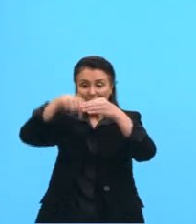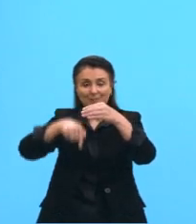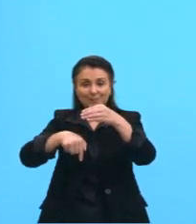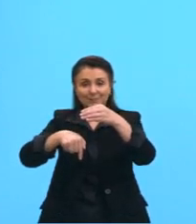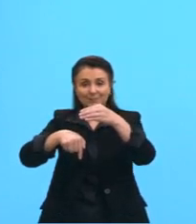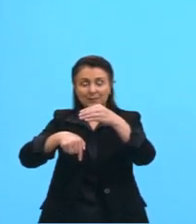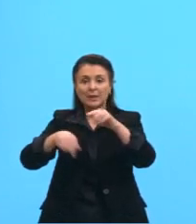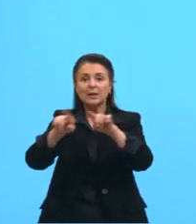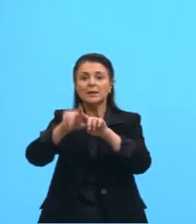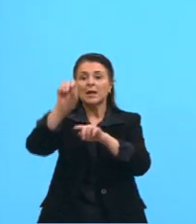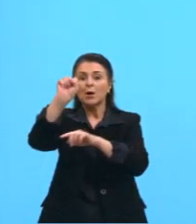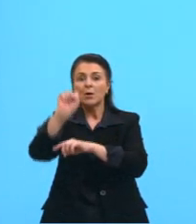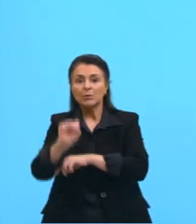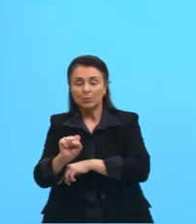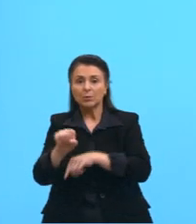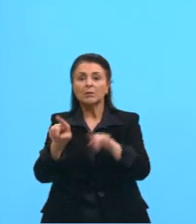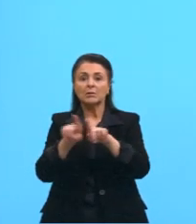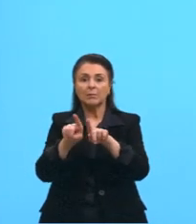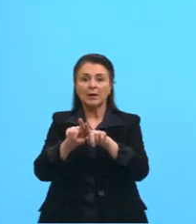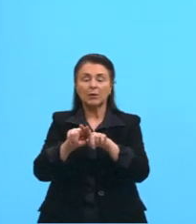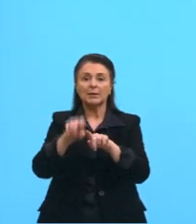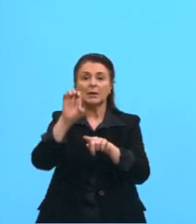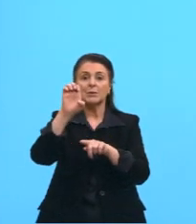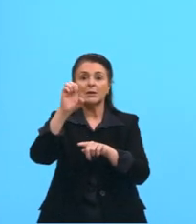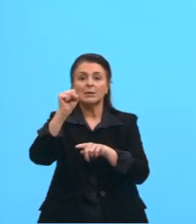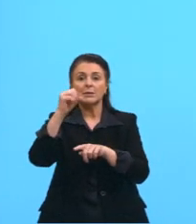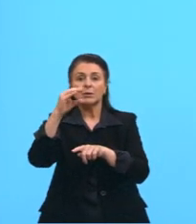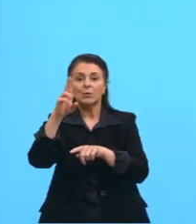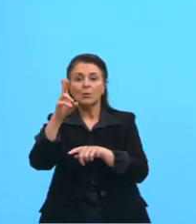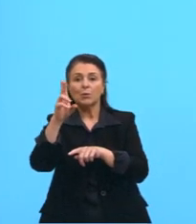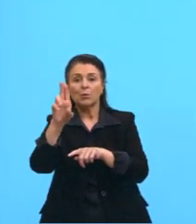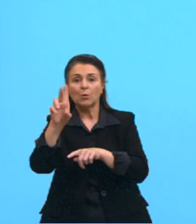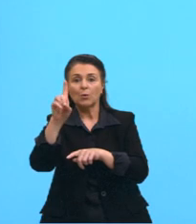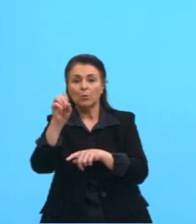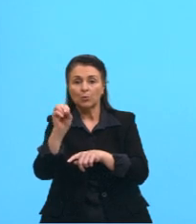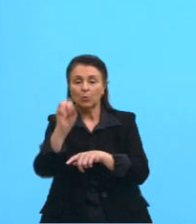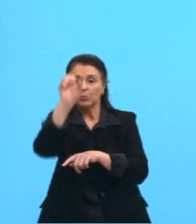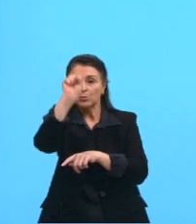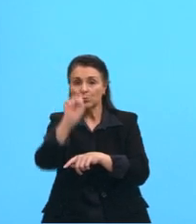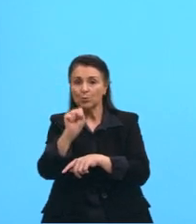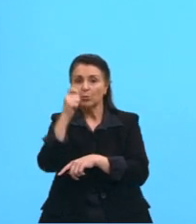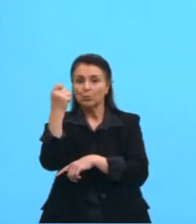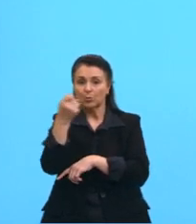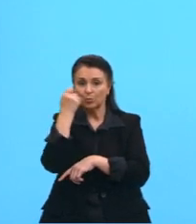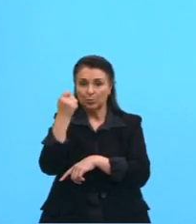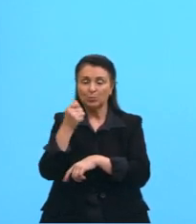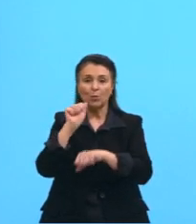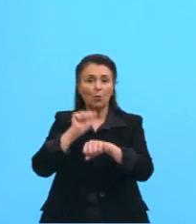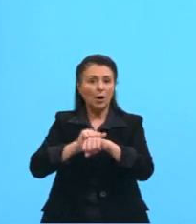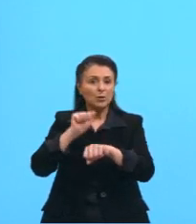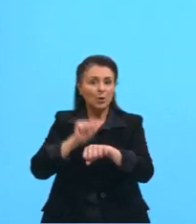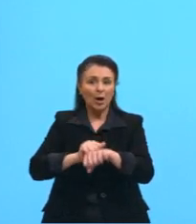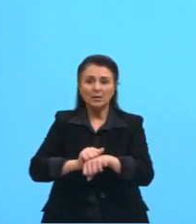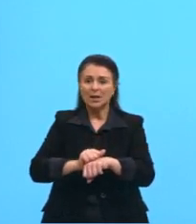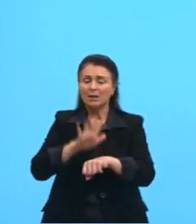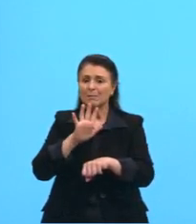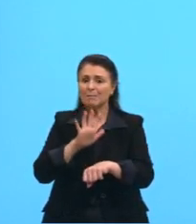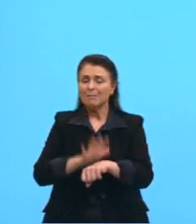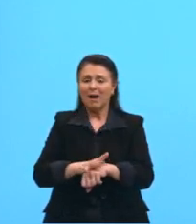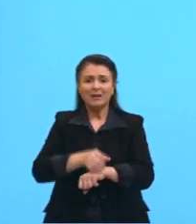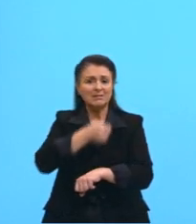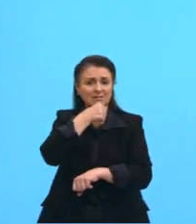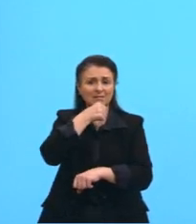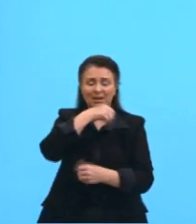né, então nós vamos ter o escudo sul-riograndense, tá, Gunesada? São uma das rochas mais antigas do planeta, a gente consegue encontrar aqui,